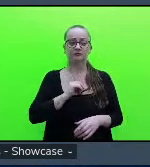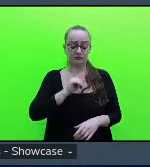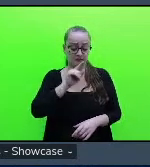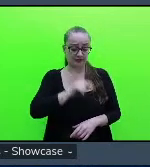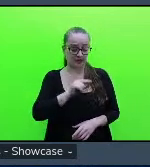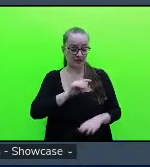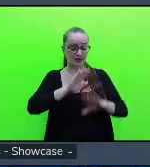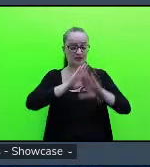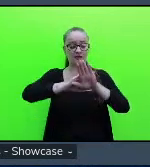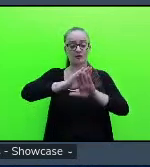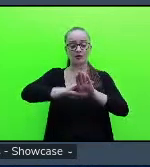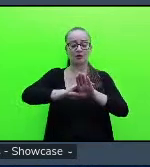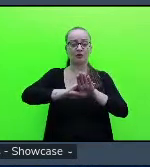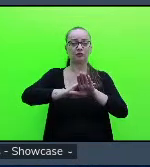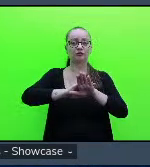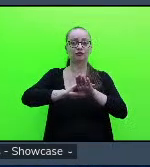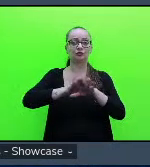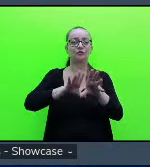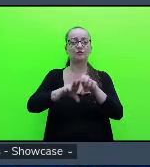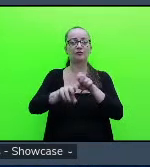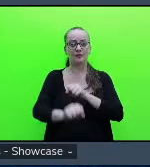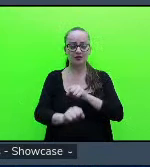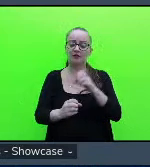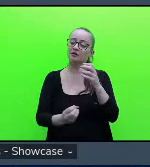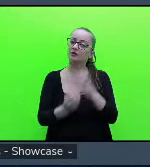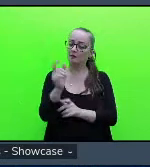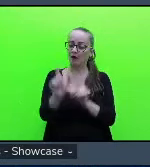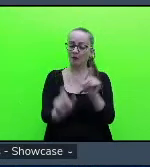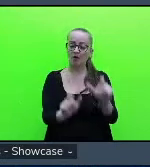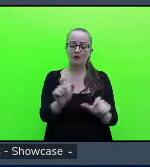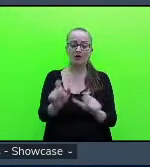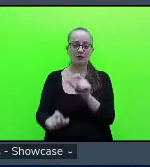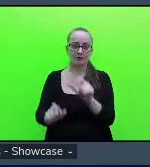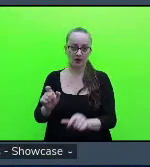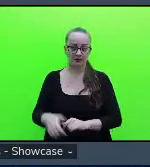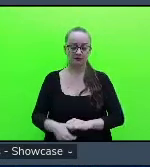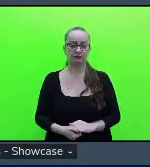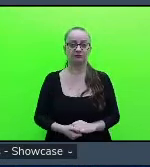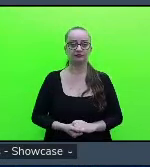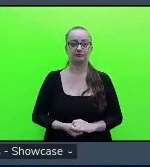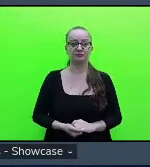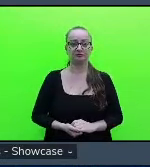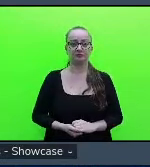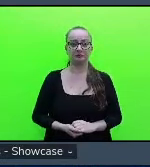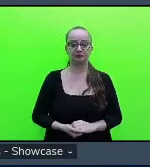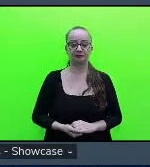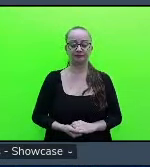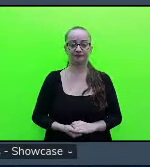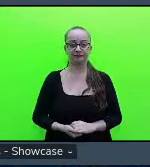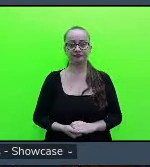como formador de sujeitos e